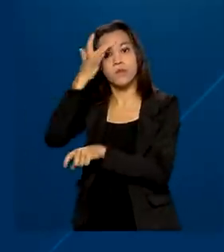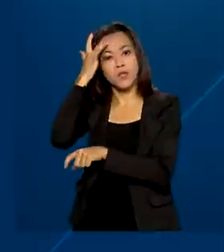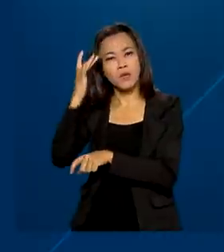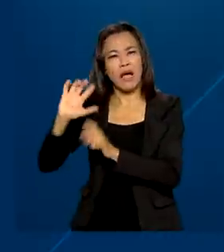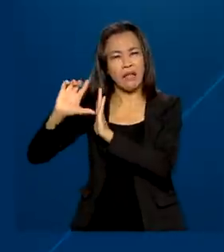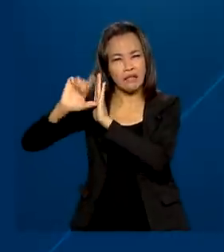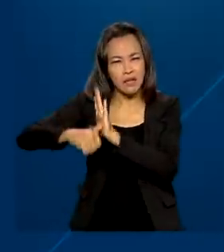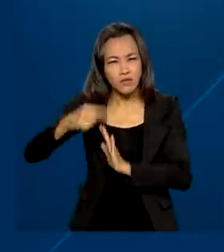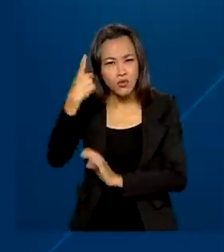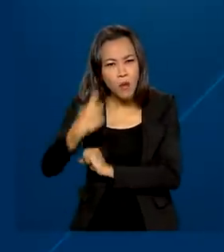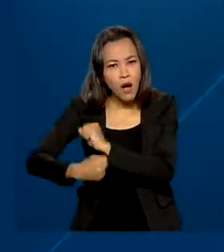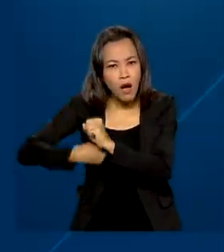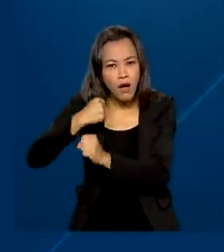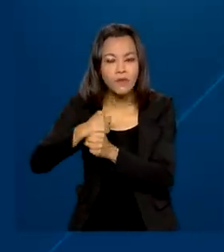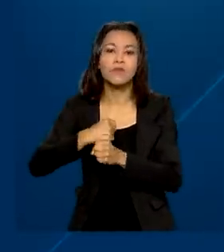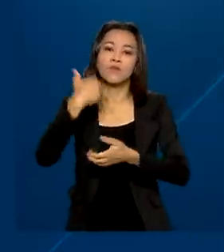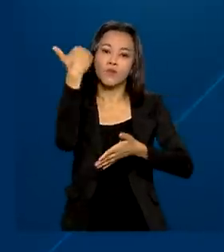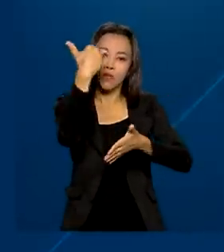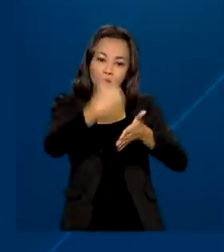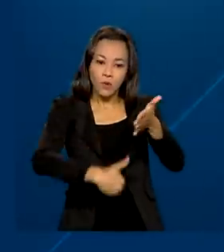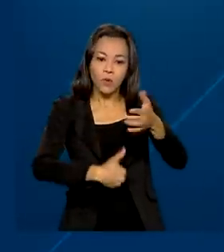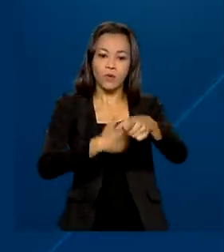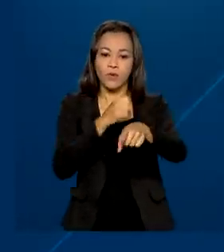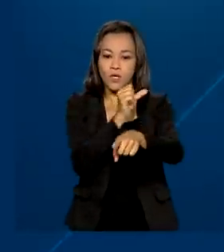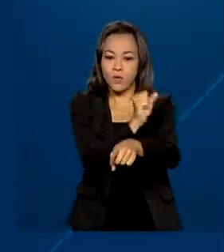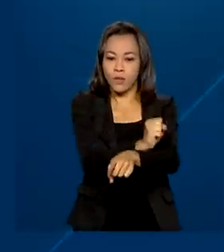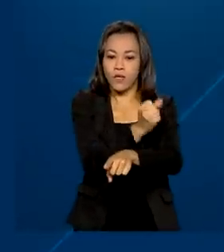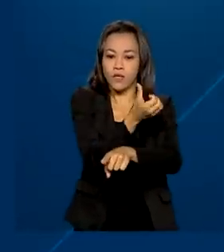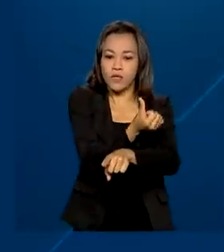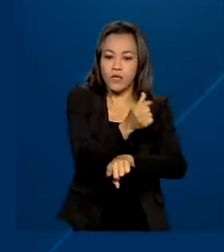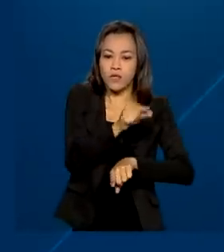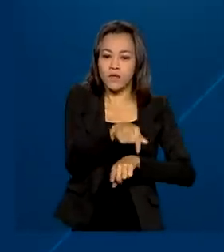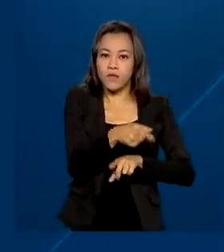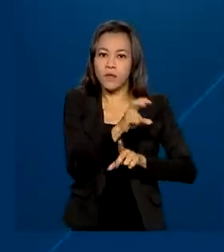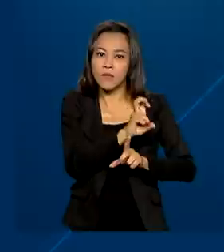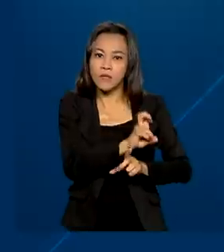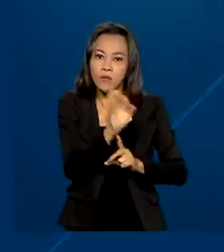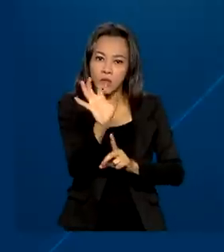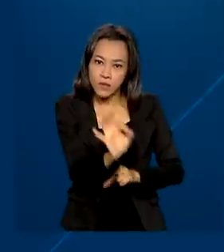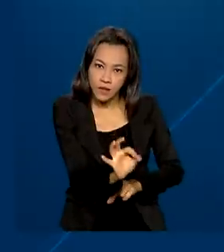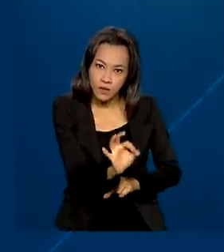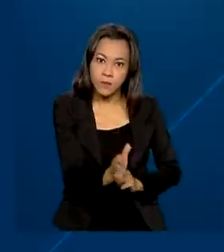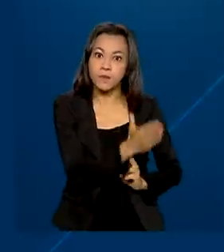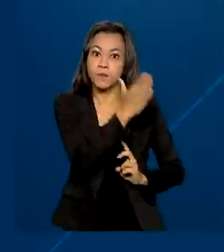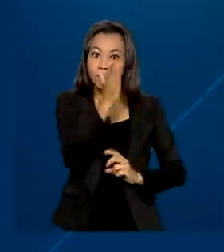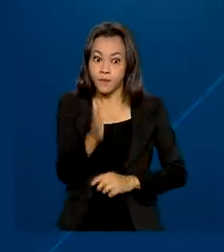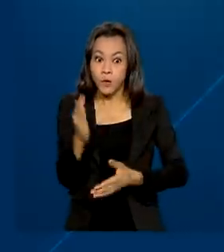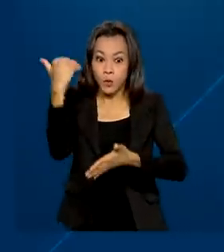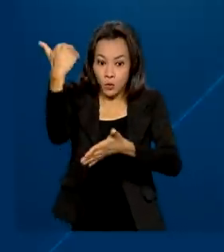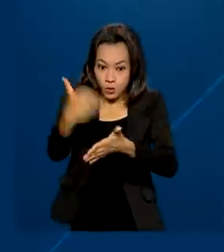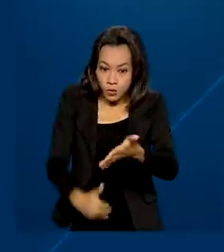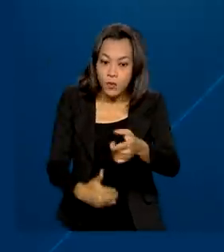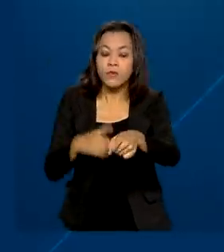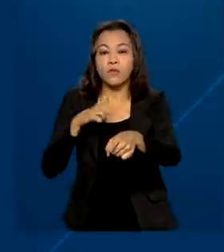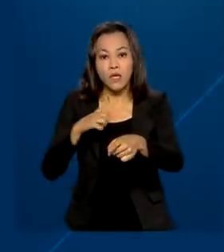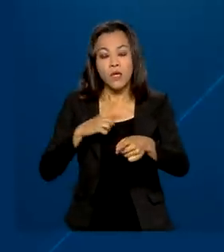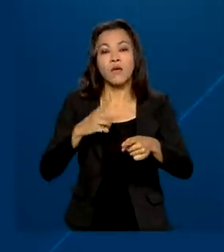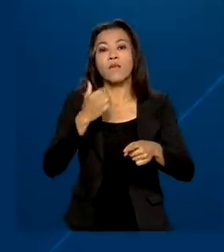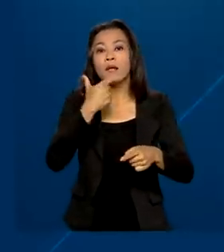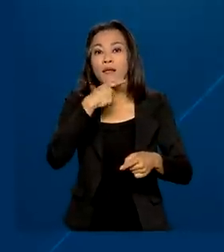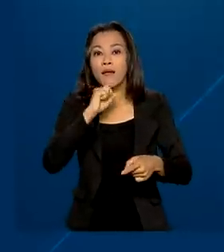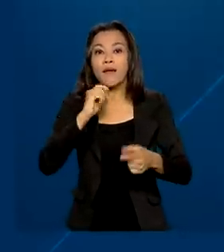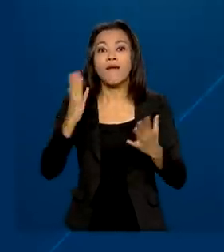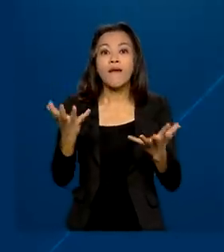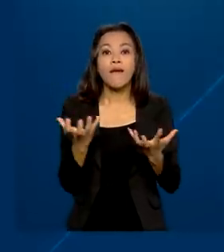de um ano, o desconto é de 86,5%. Os descontos também valem para os estudantes que